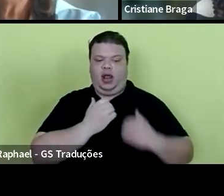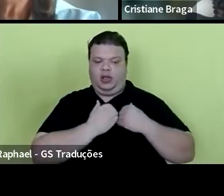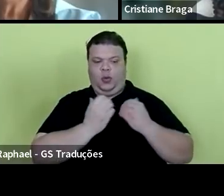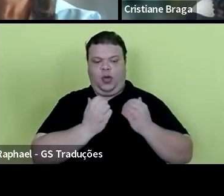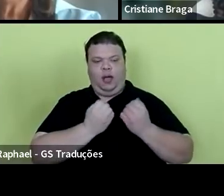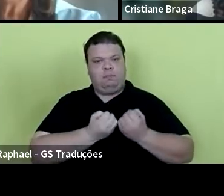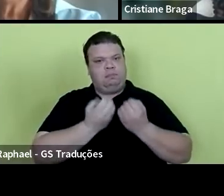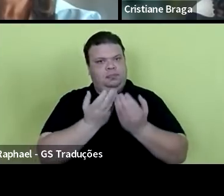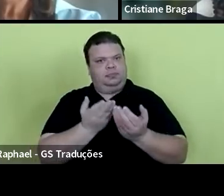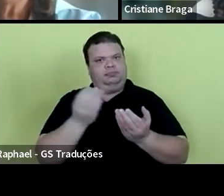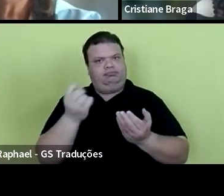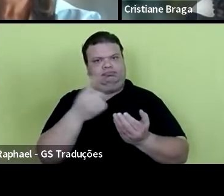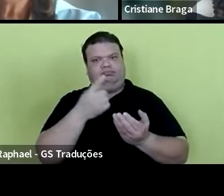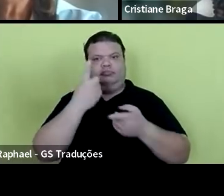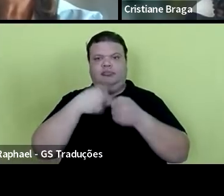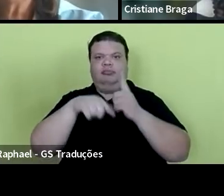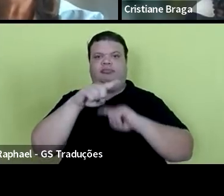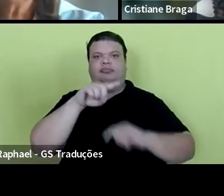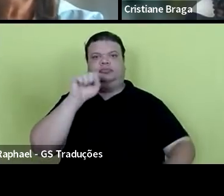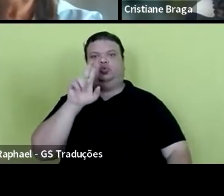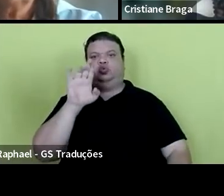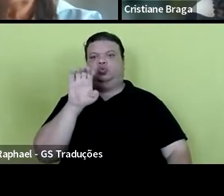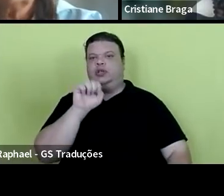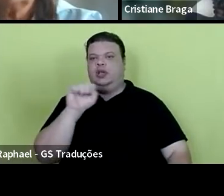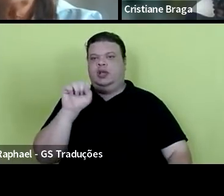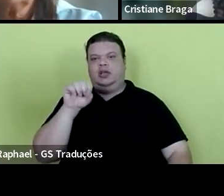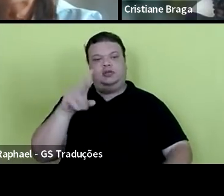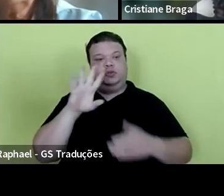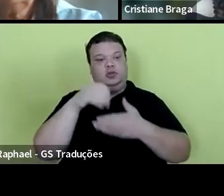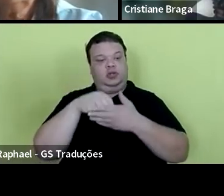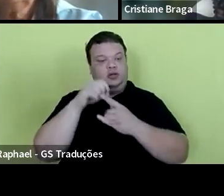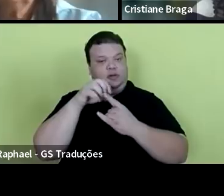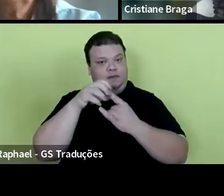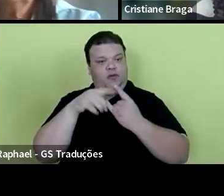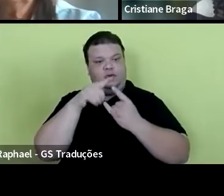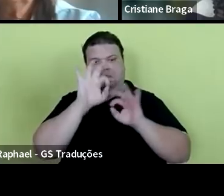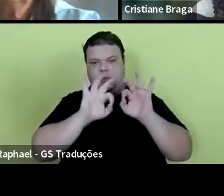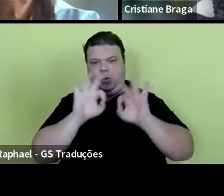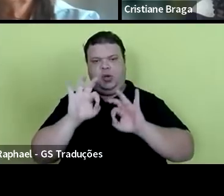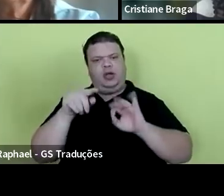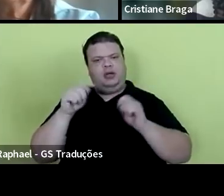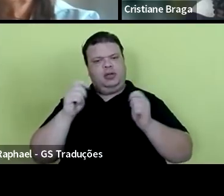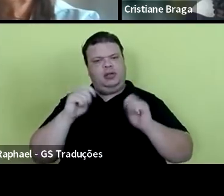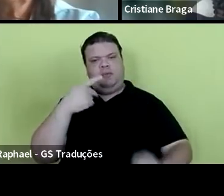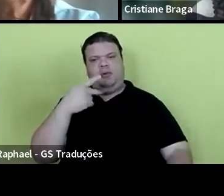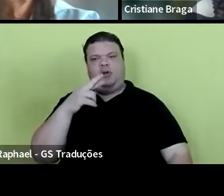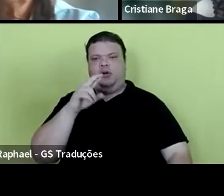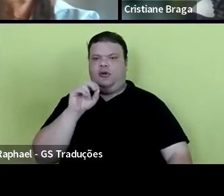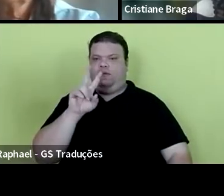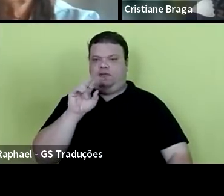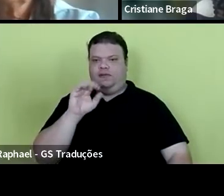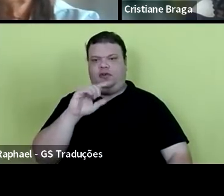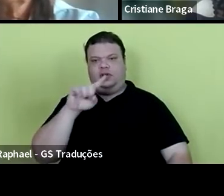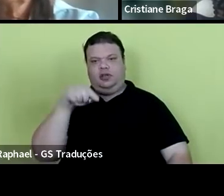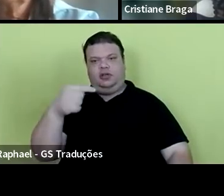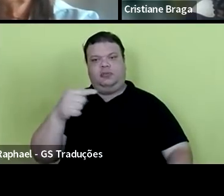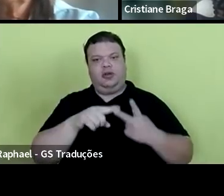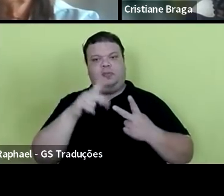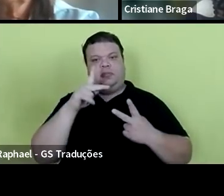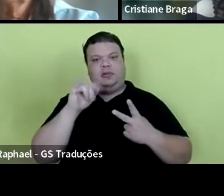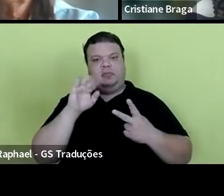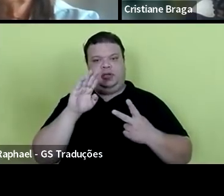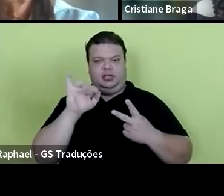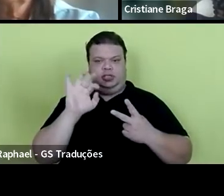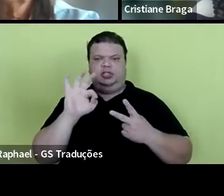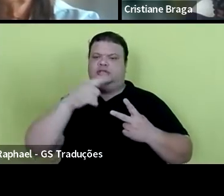é o sucesso que a gente tem na Fiocruz com os programas, tanto começando o Provoque, depois seguindo o Pibic e Pibite. É com muito